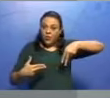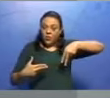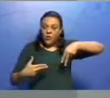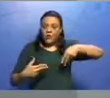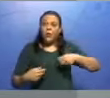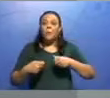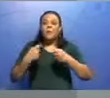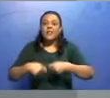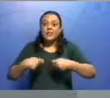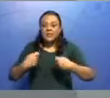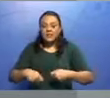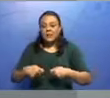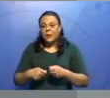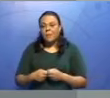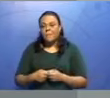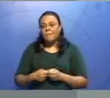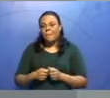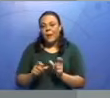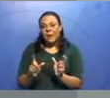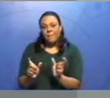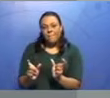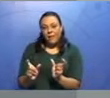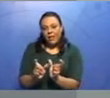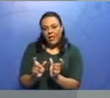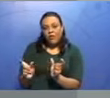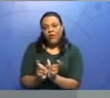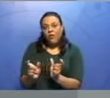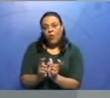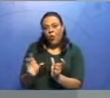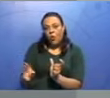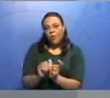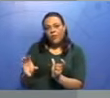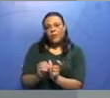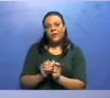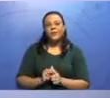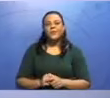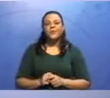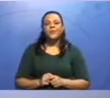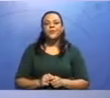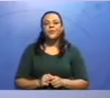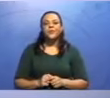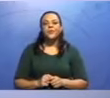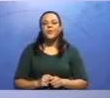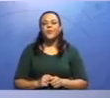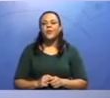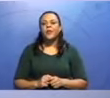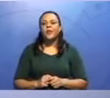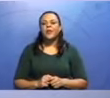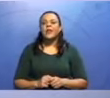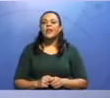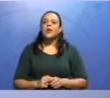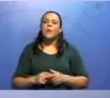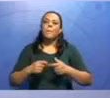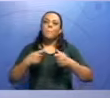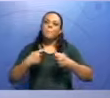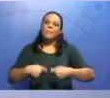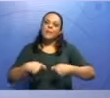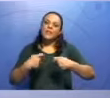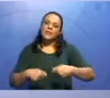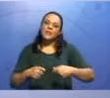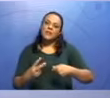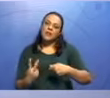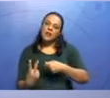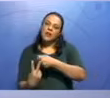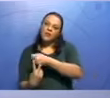de mais palavras, para eu ficar bem arrumado, bem vestido. Então, ele exige um complemento verbal.